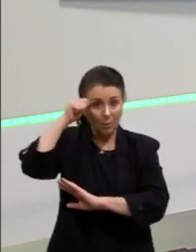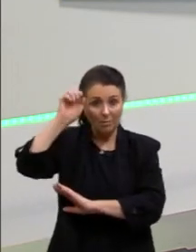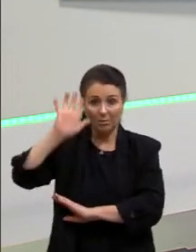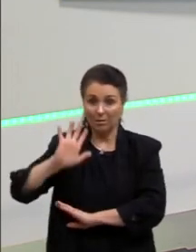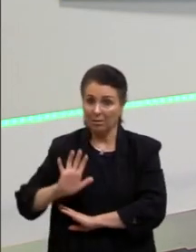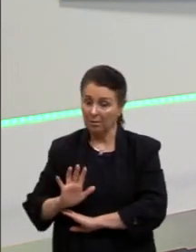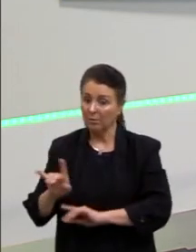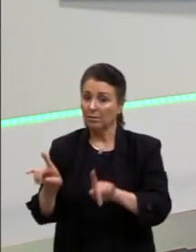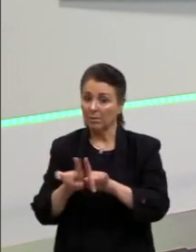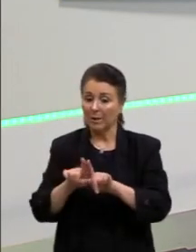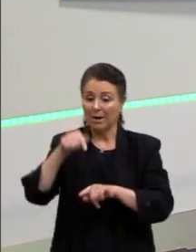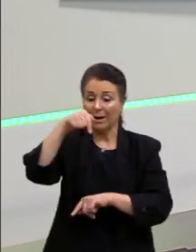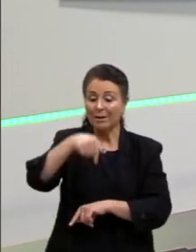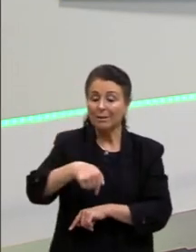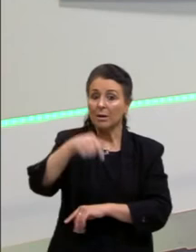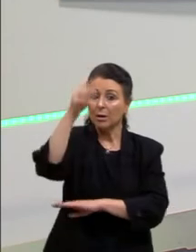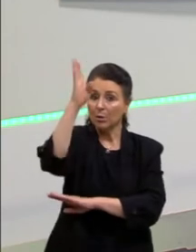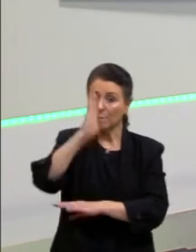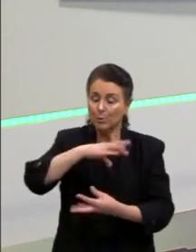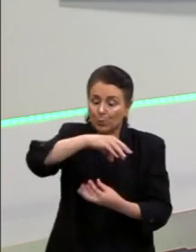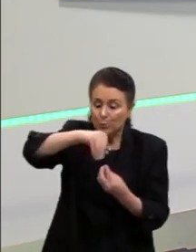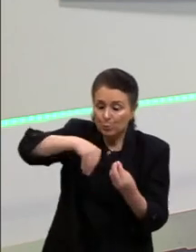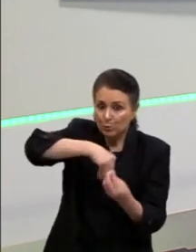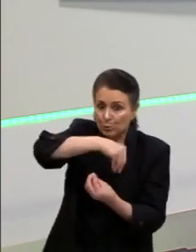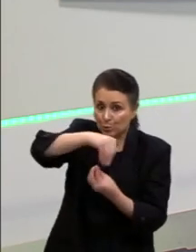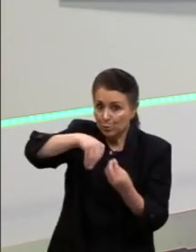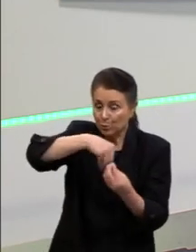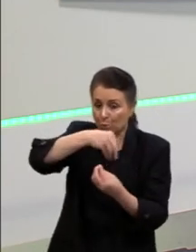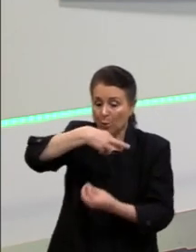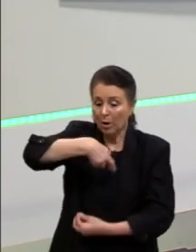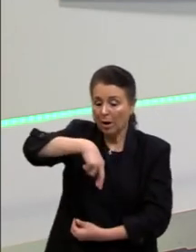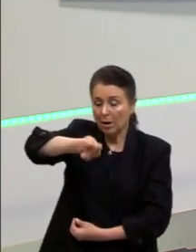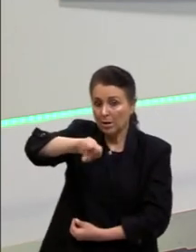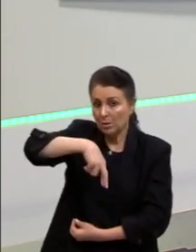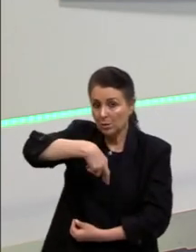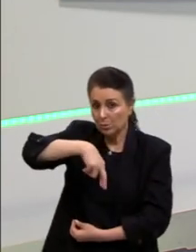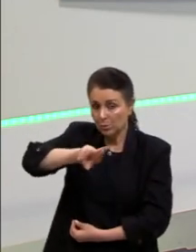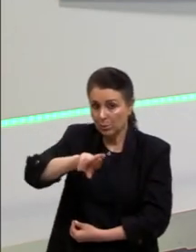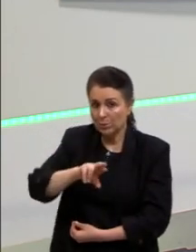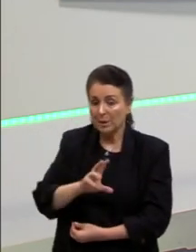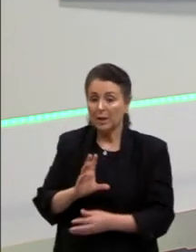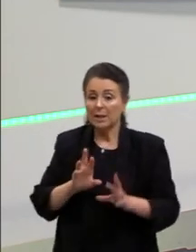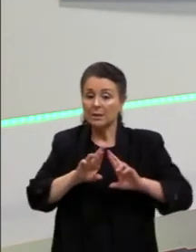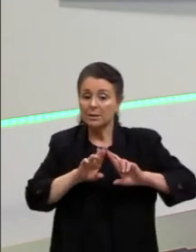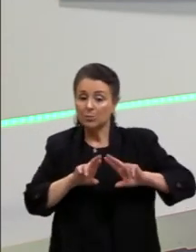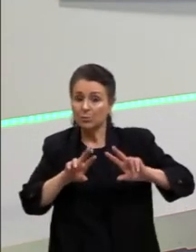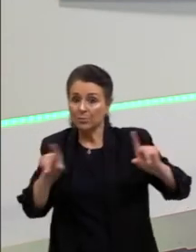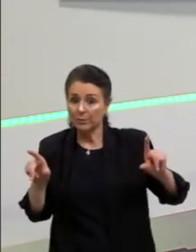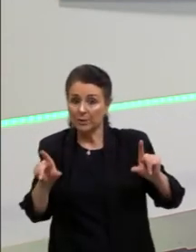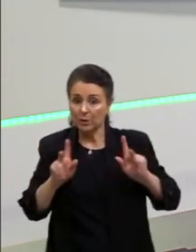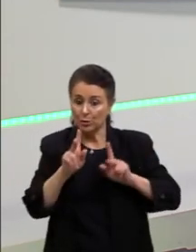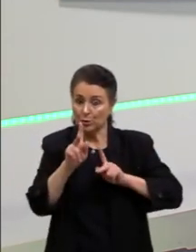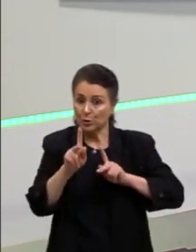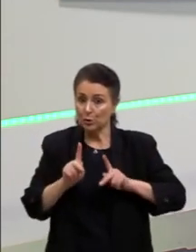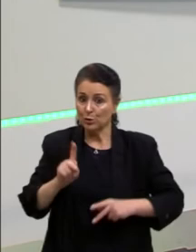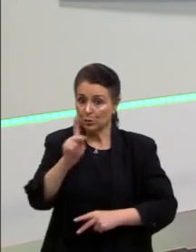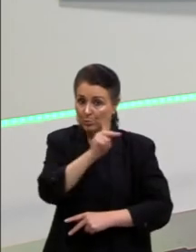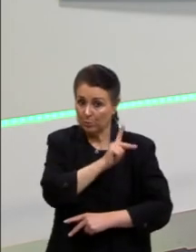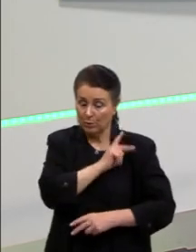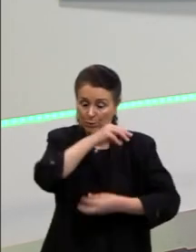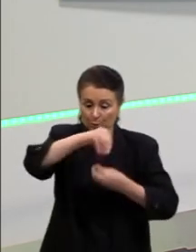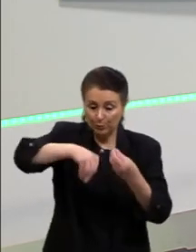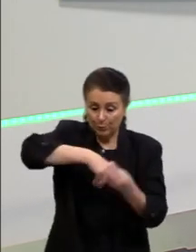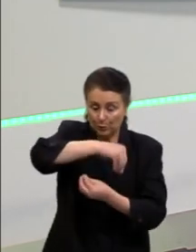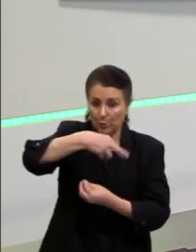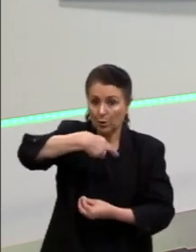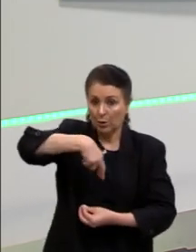Inclusive, aqui no Brasil se misturaram as religiões desses diferentes povos. Então, se misturou a